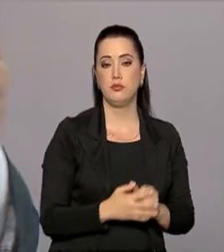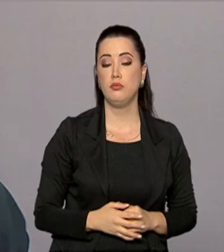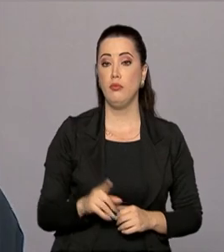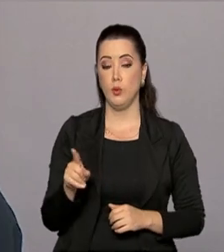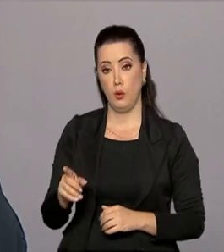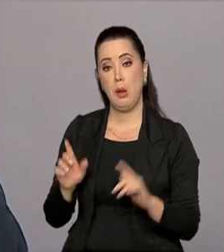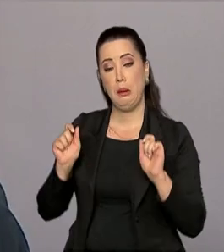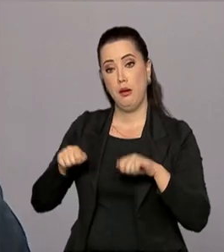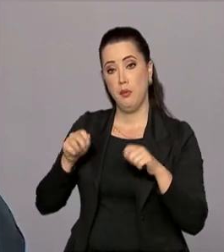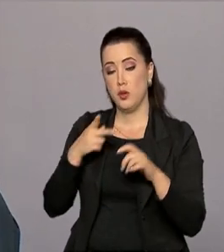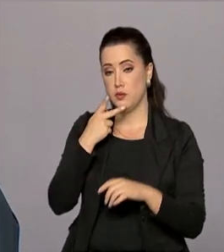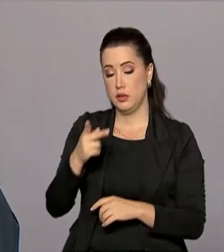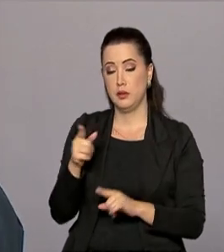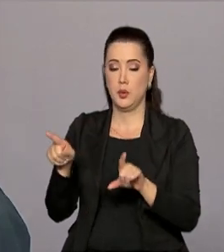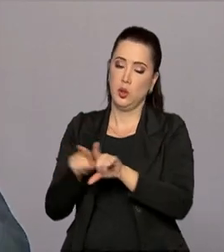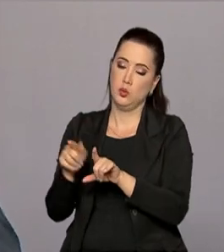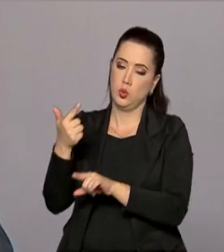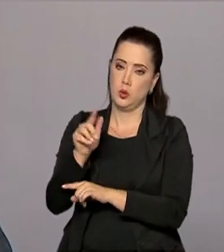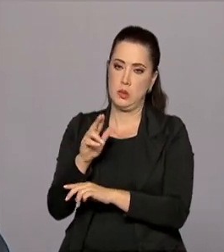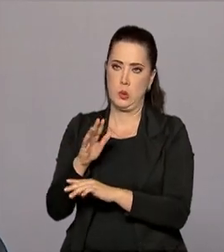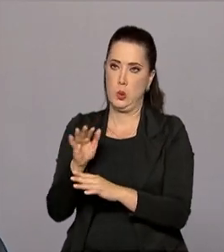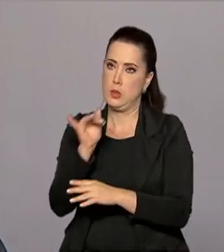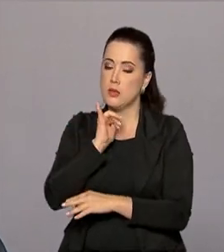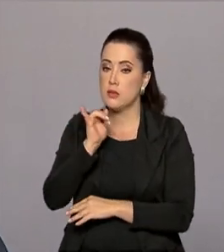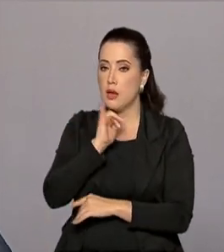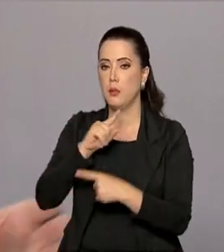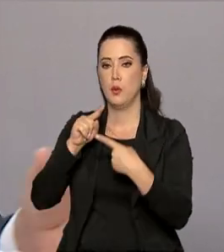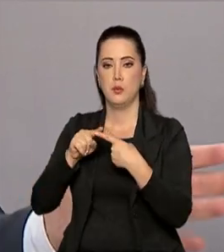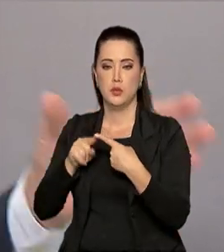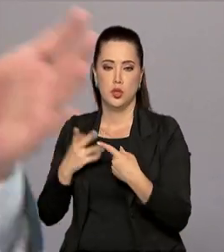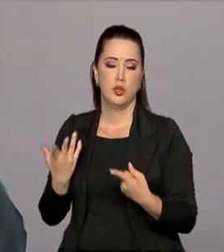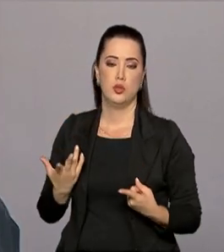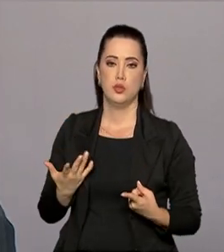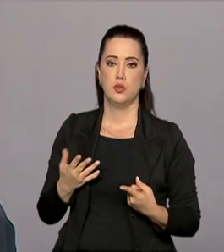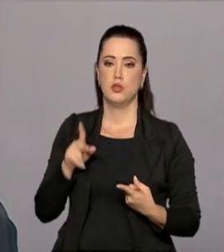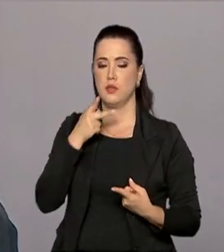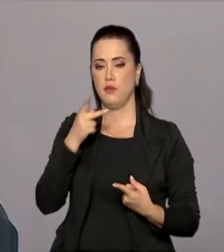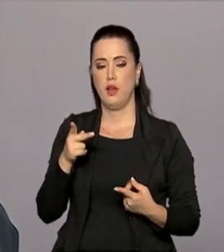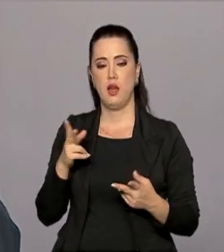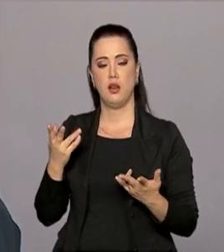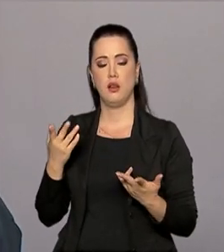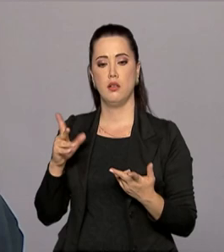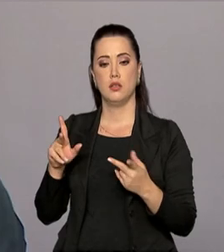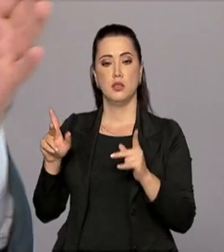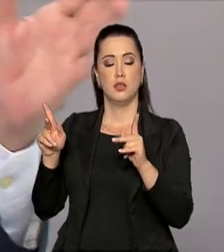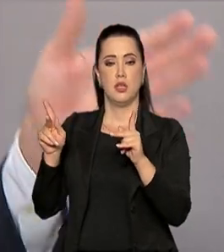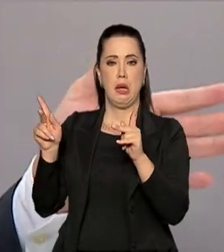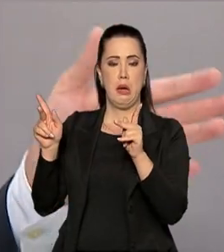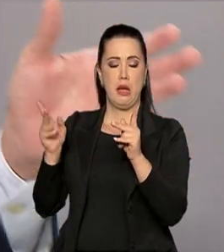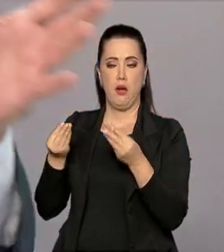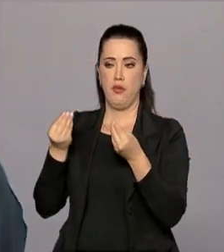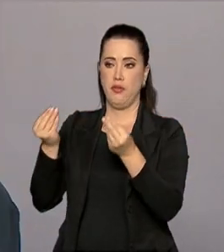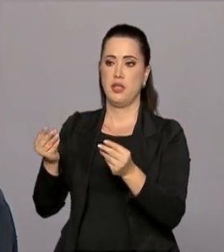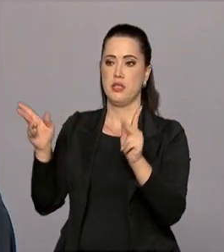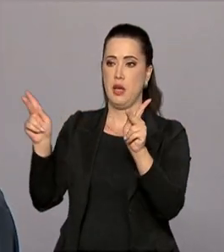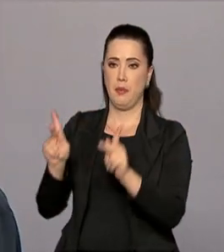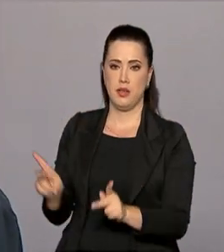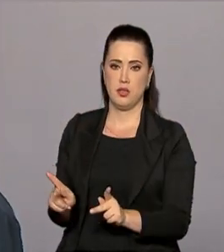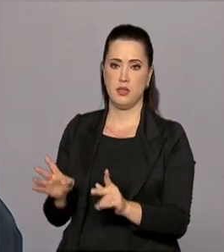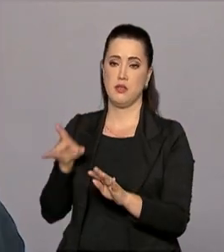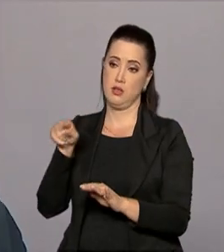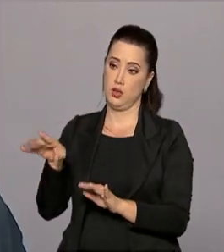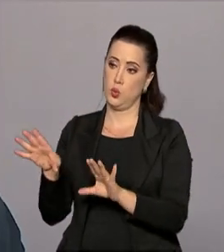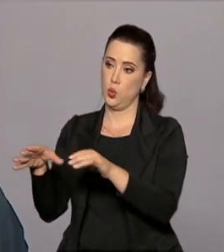senhor fala um pouco ali na FUNAI, que seria a pacificação entre as relações dos indígenas com os não